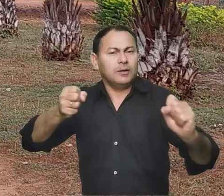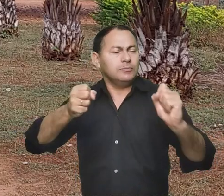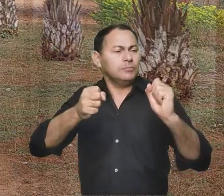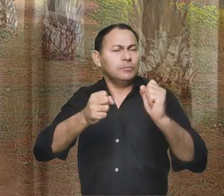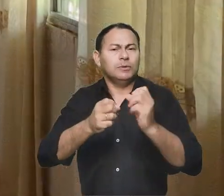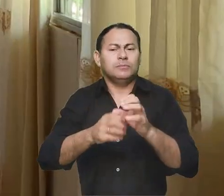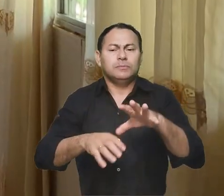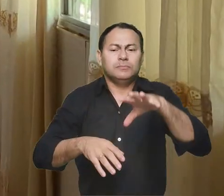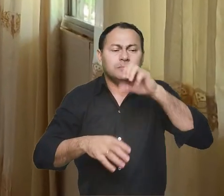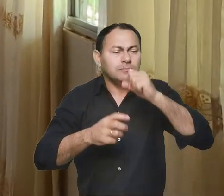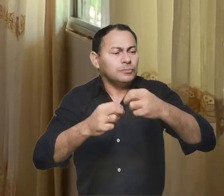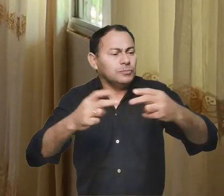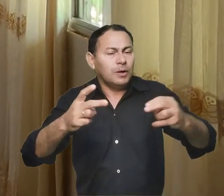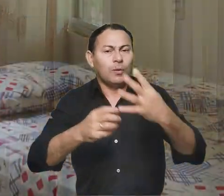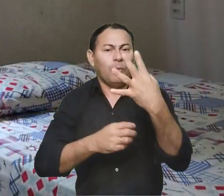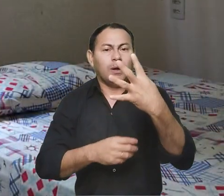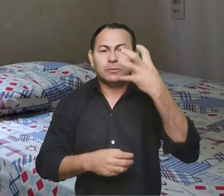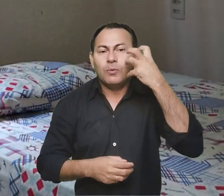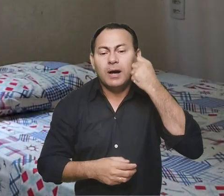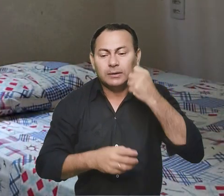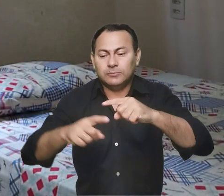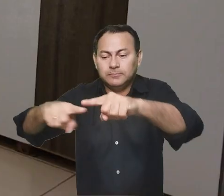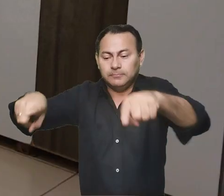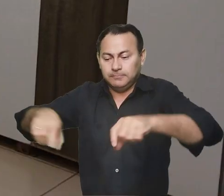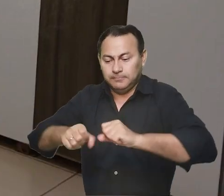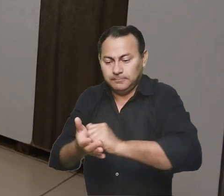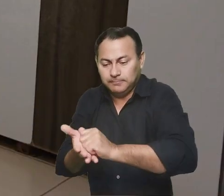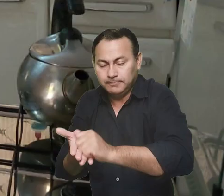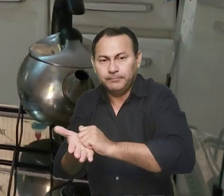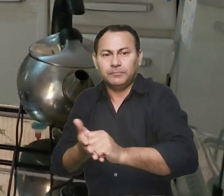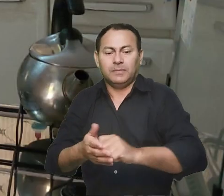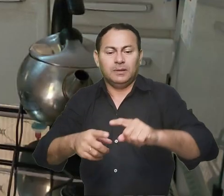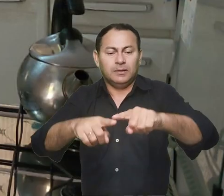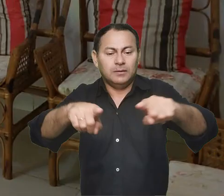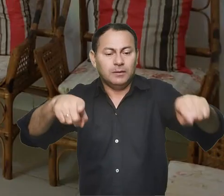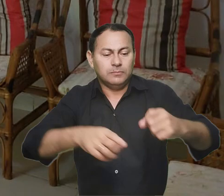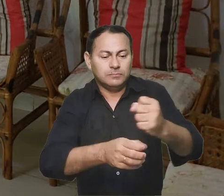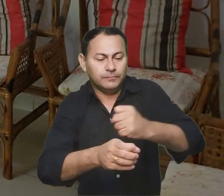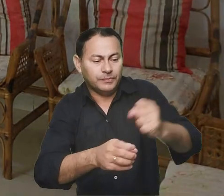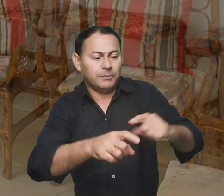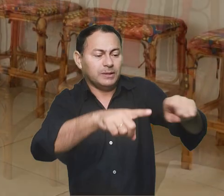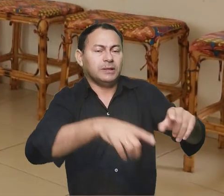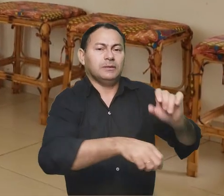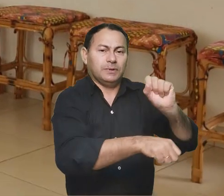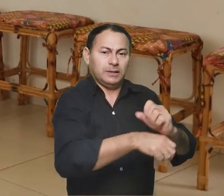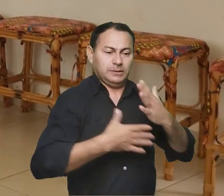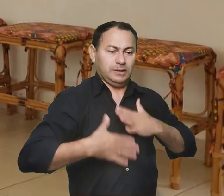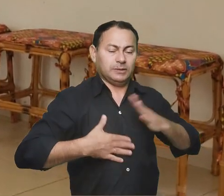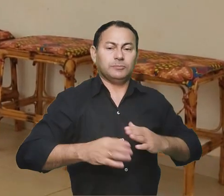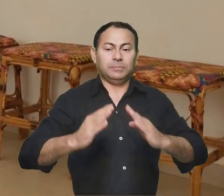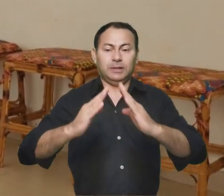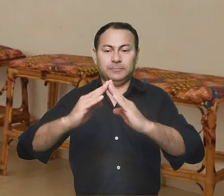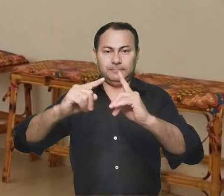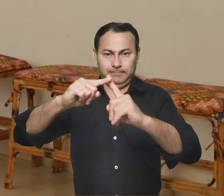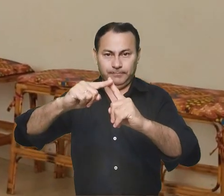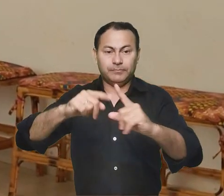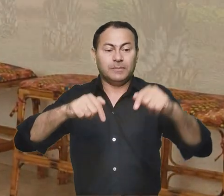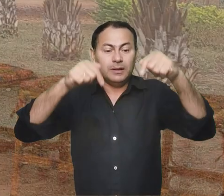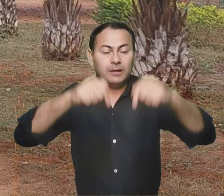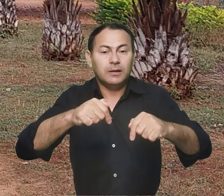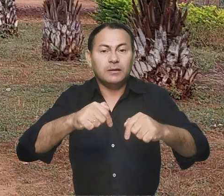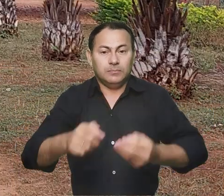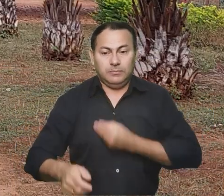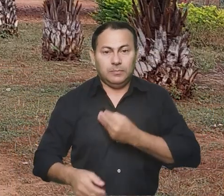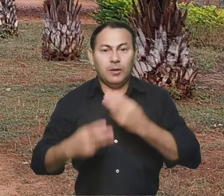ampla, bem arejada, com quatro quartos, lavanderia, cozinha, sala de estar e uma capela. É aqui